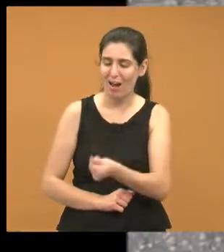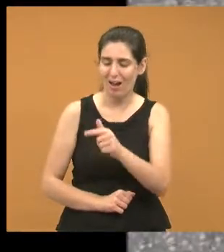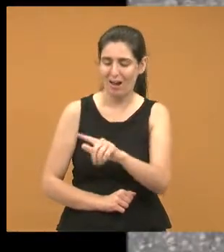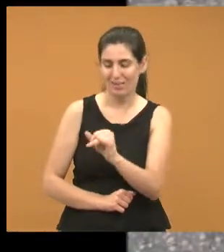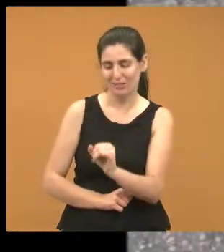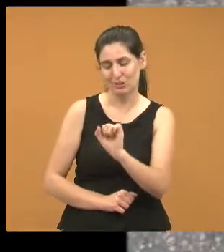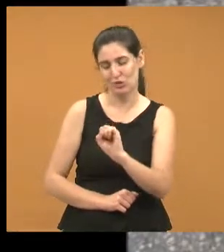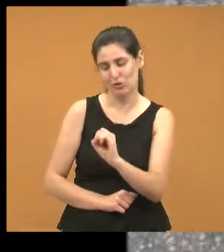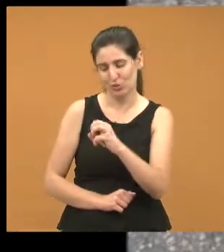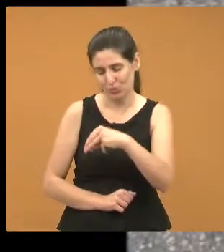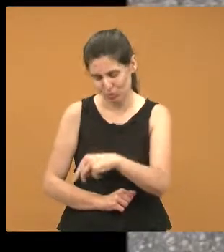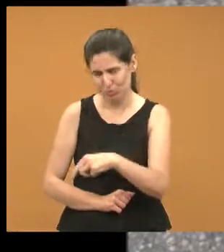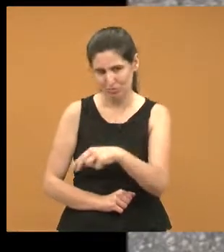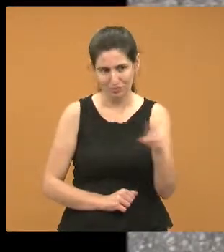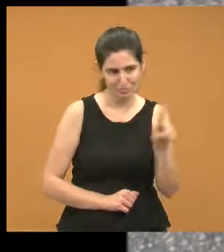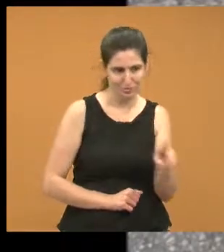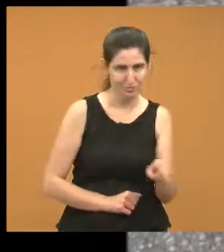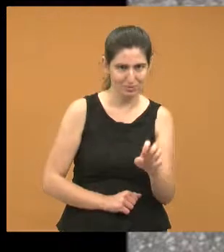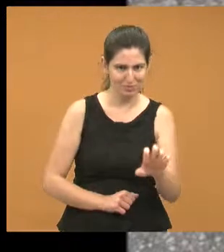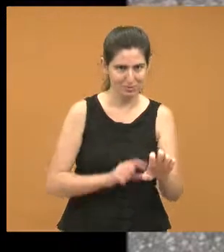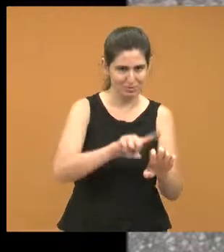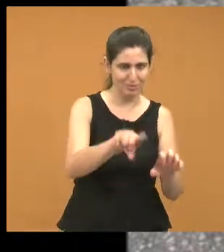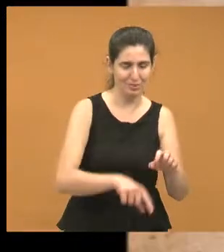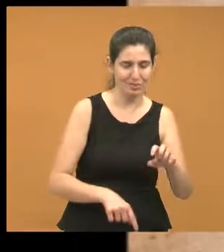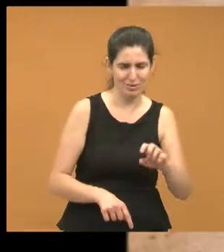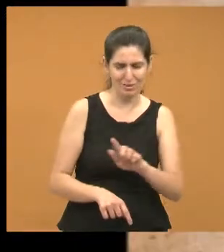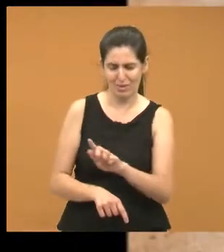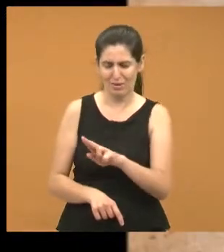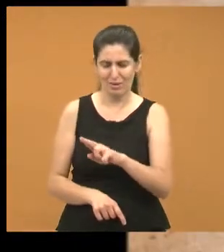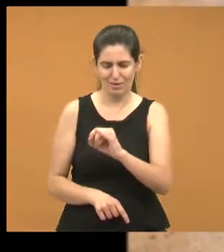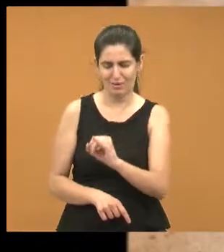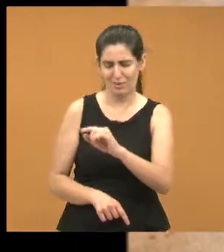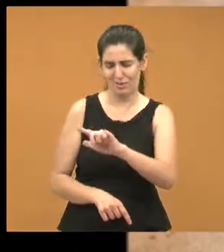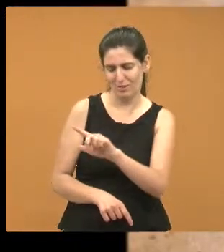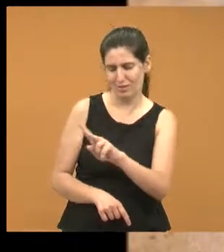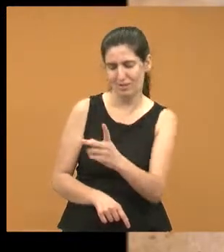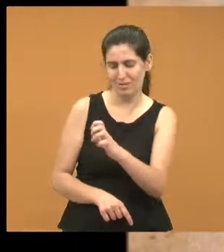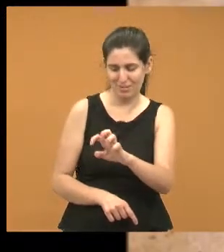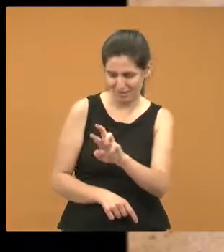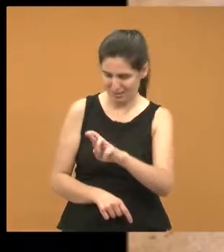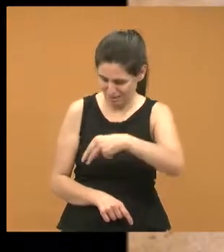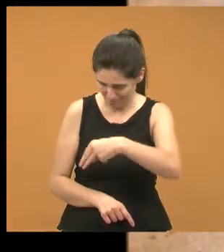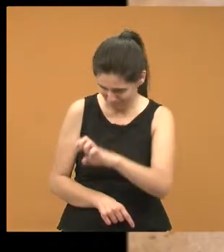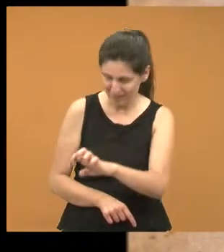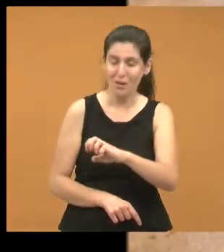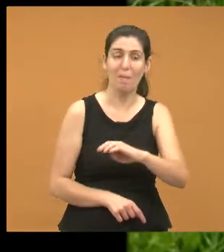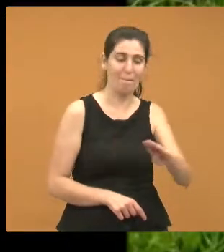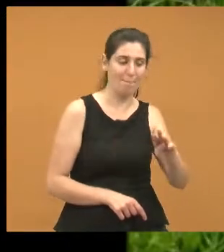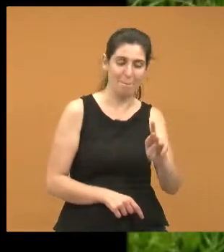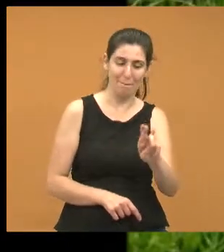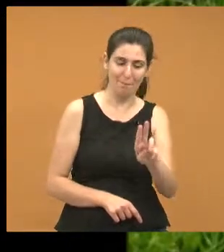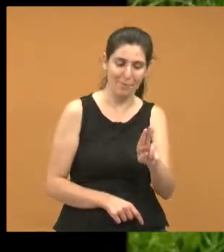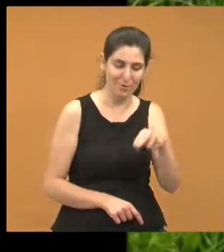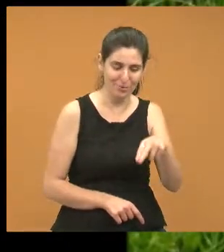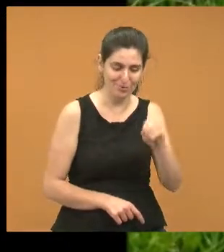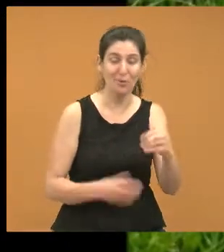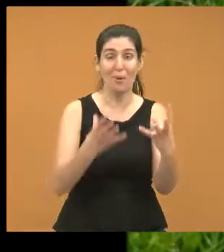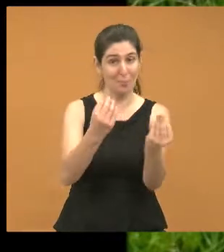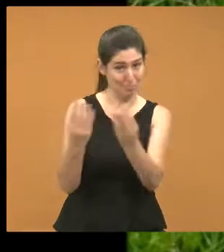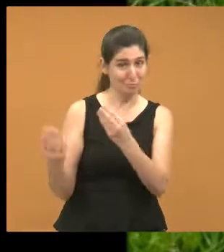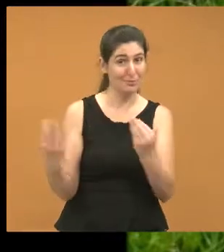do Guilherme, do Bruno, dos meus irmãos que me ajudaram bastante, não vou falar o nome de cada um, porque a família é bem ampla,